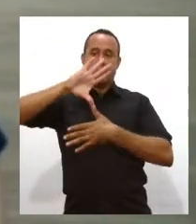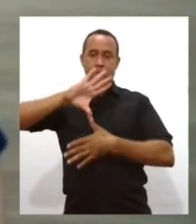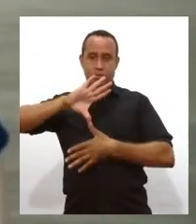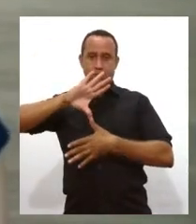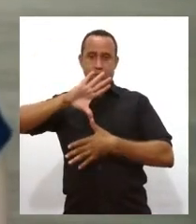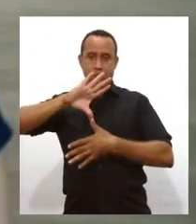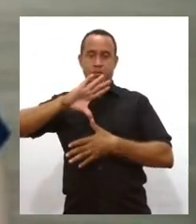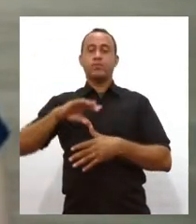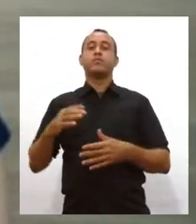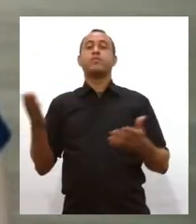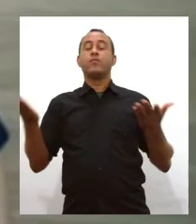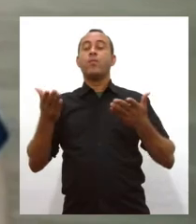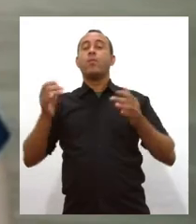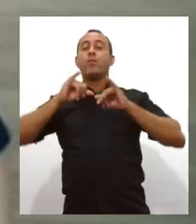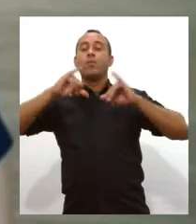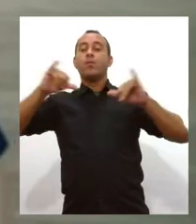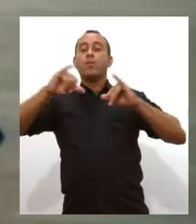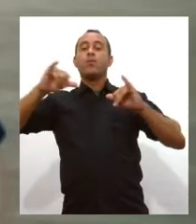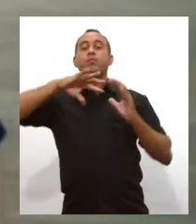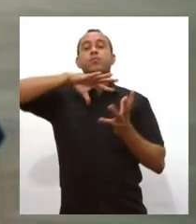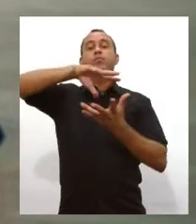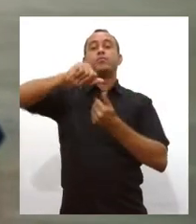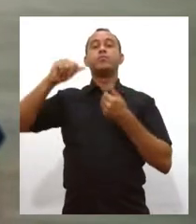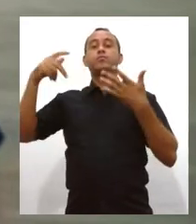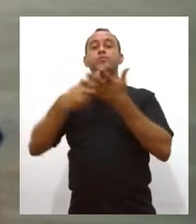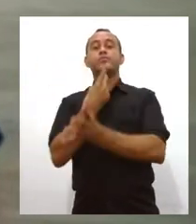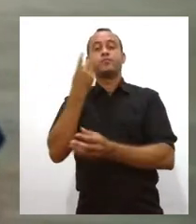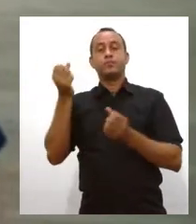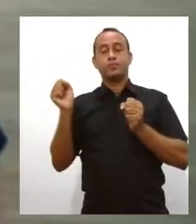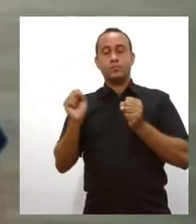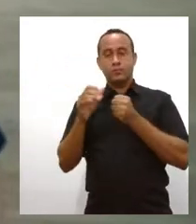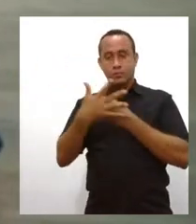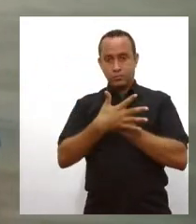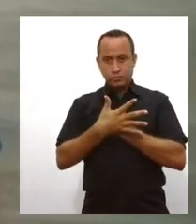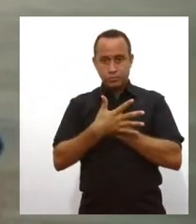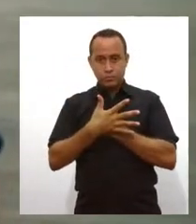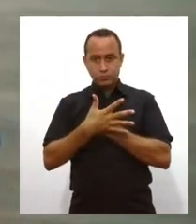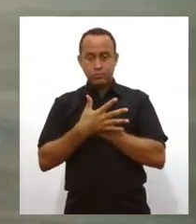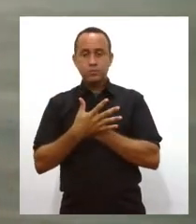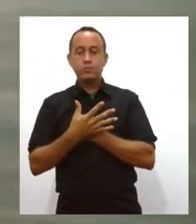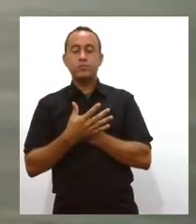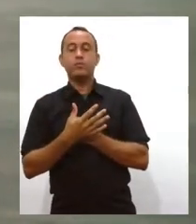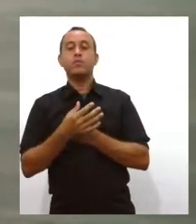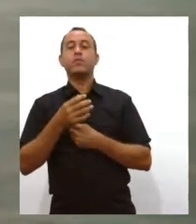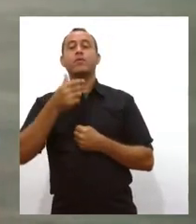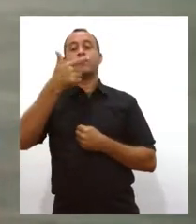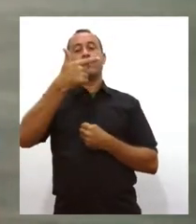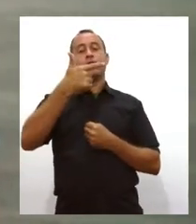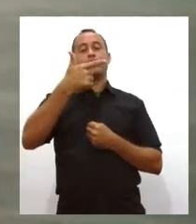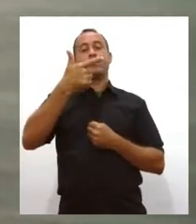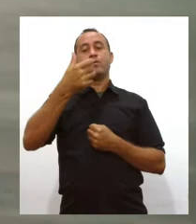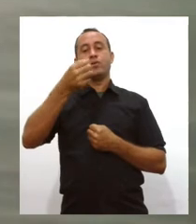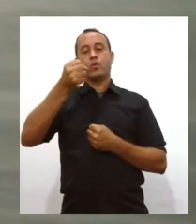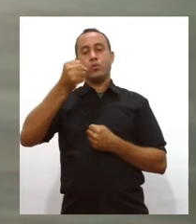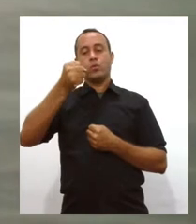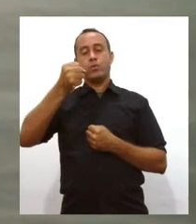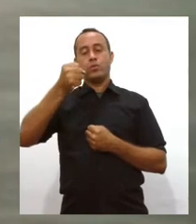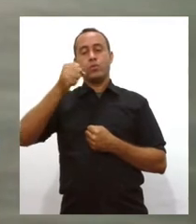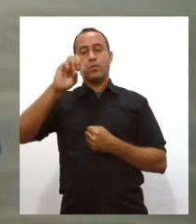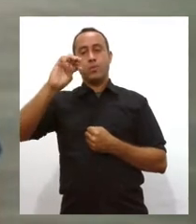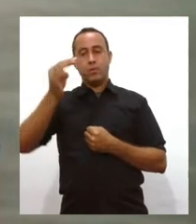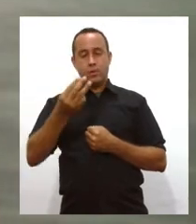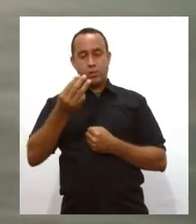informações do mundo da Covid. Total de infectados, 28.176